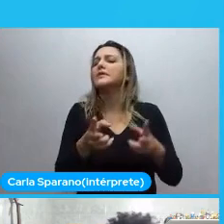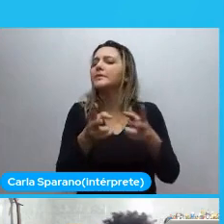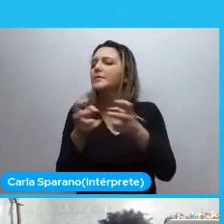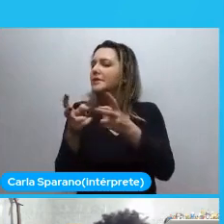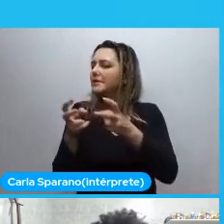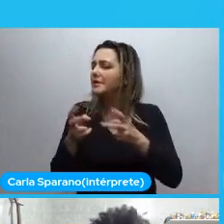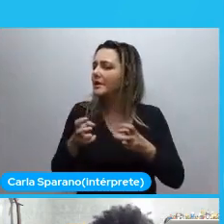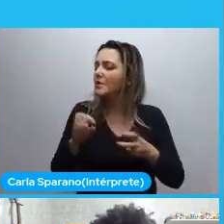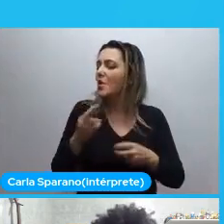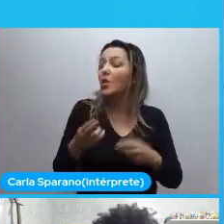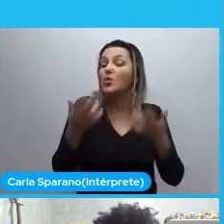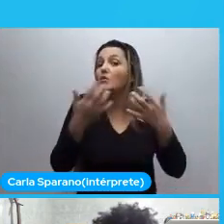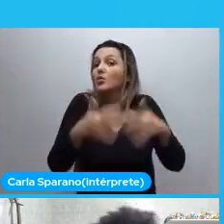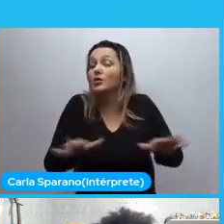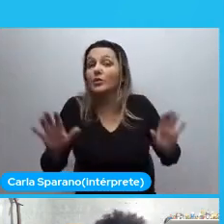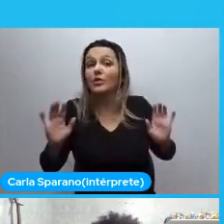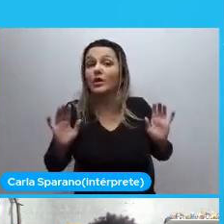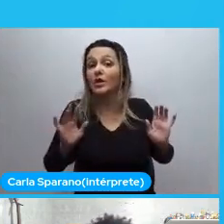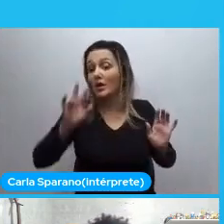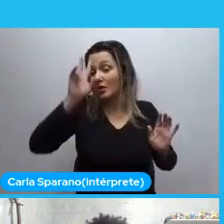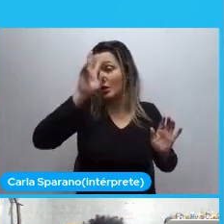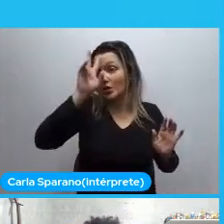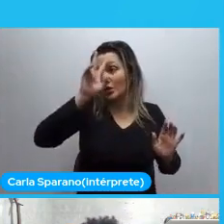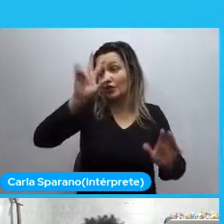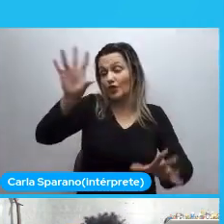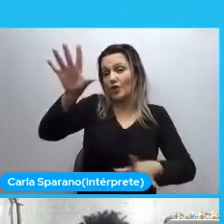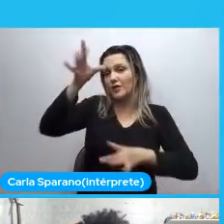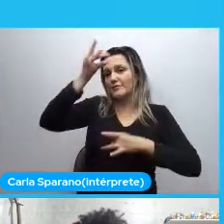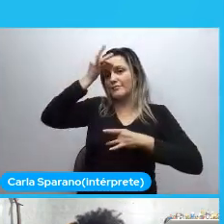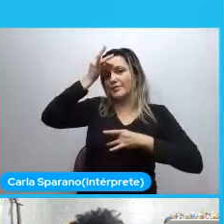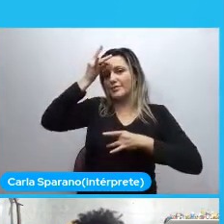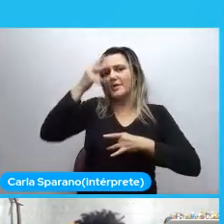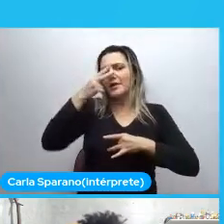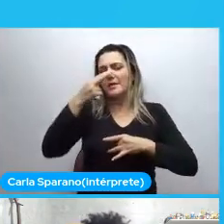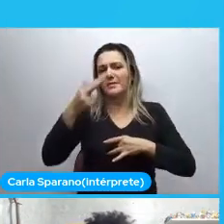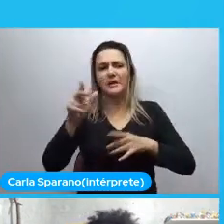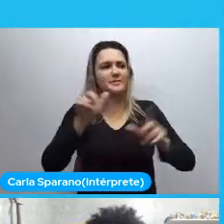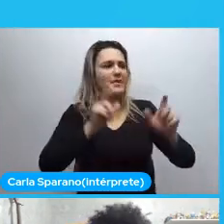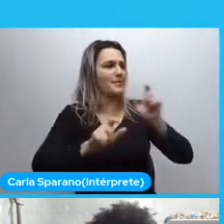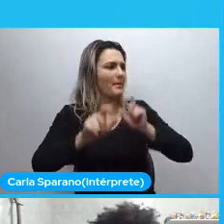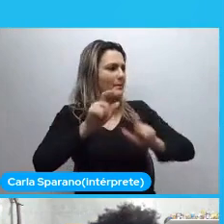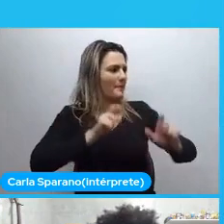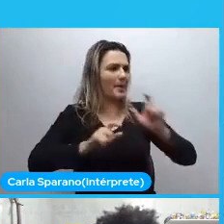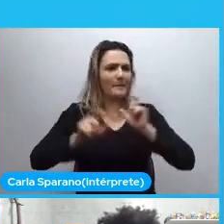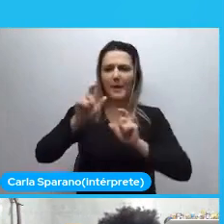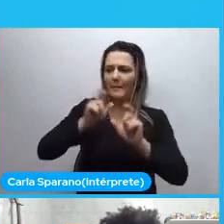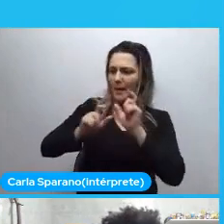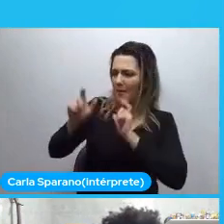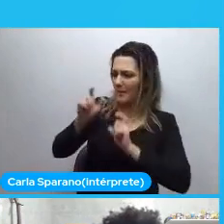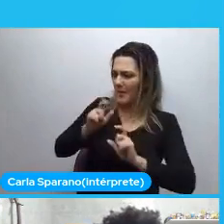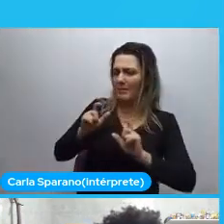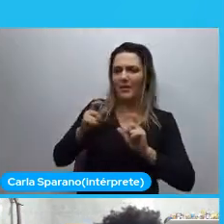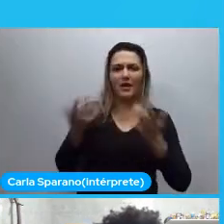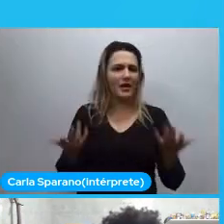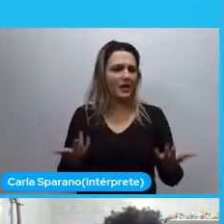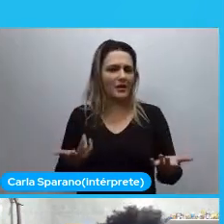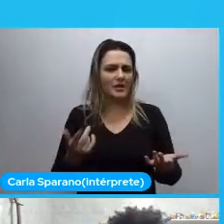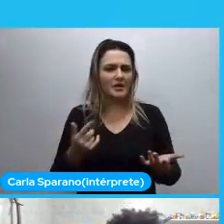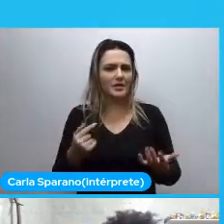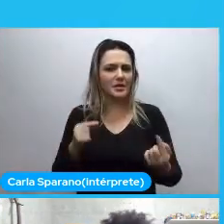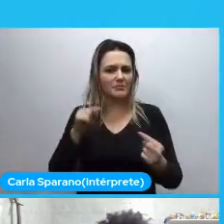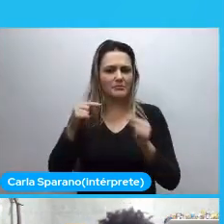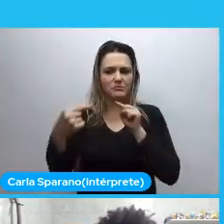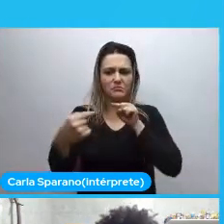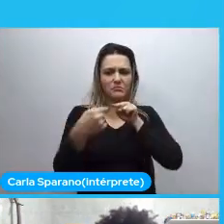quando você não quer. Que aquela seja a sua história. Aquela história que. As pessoas estão contando. Aqueles direcionamentos. Que as pessoas estão dando. Seja para você. O que